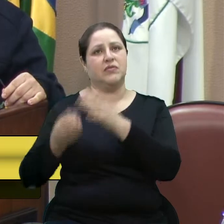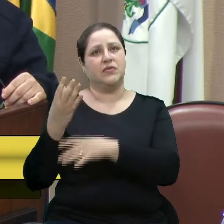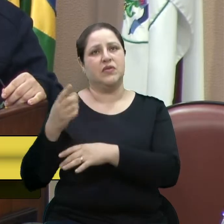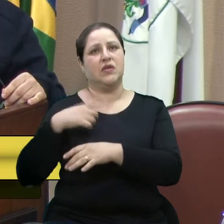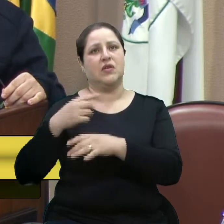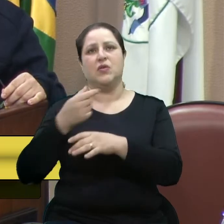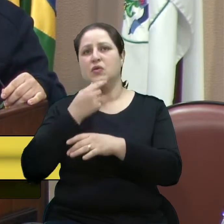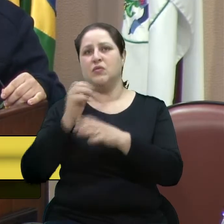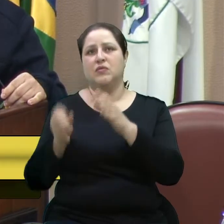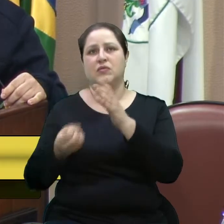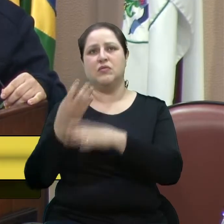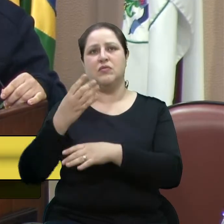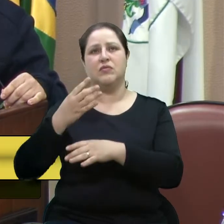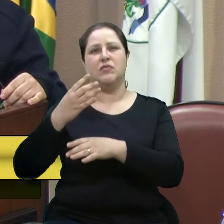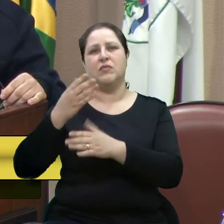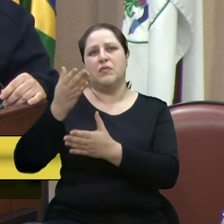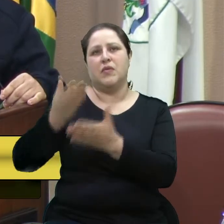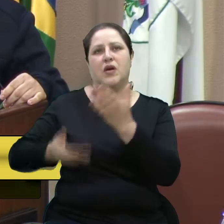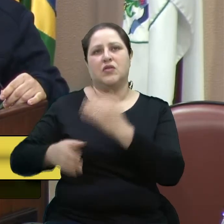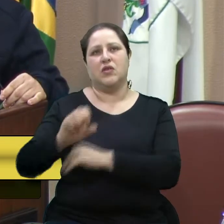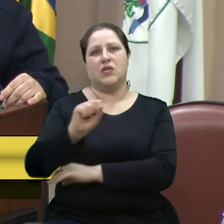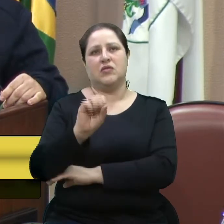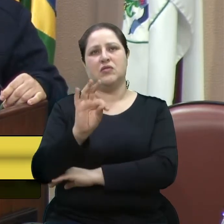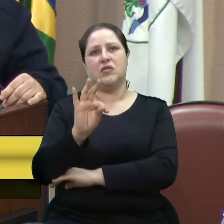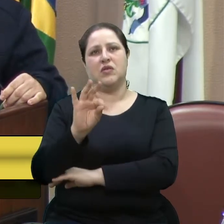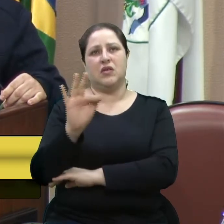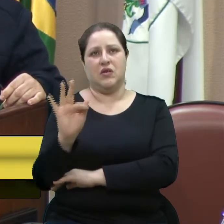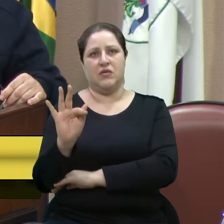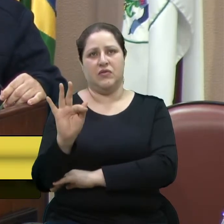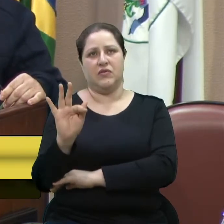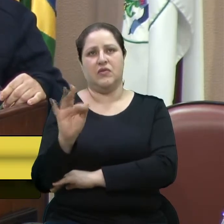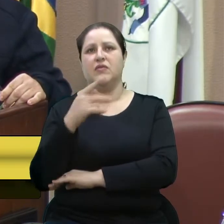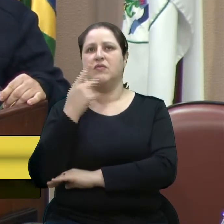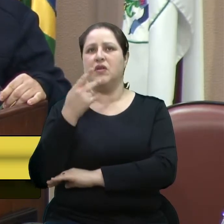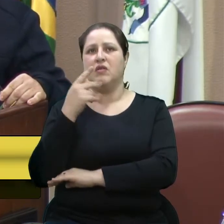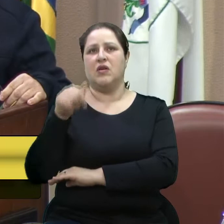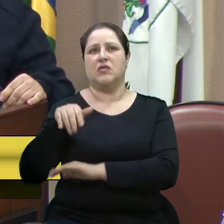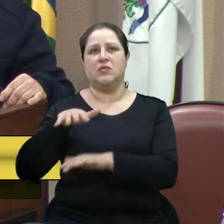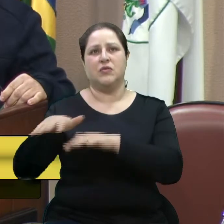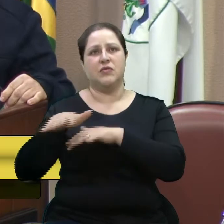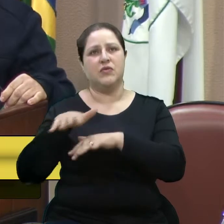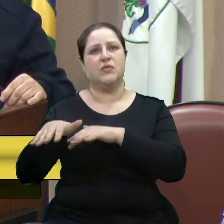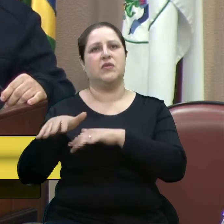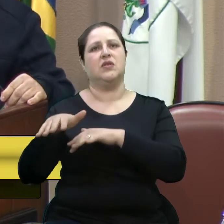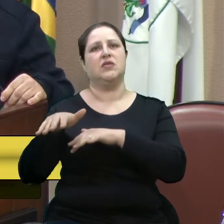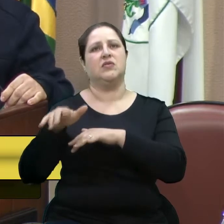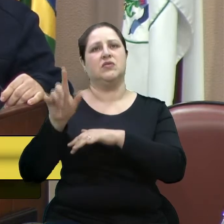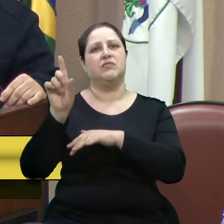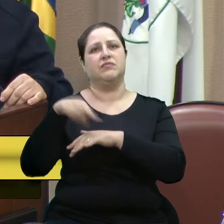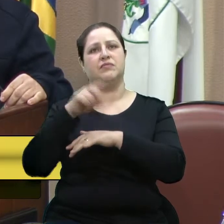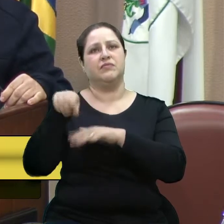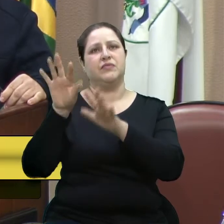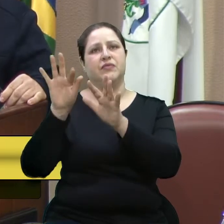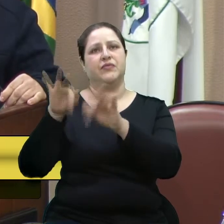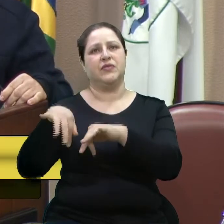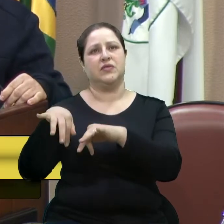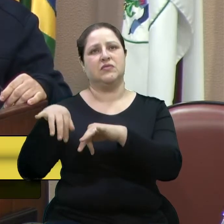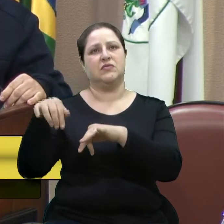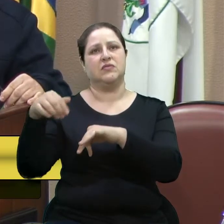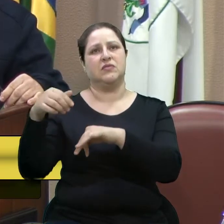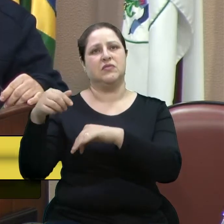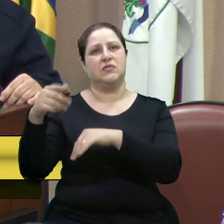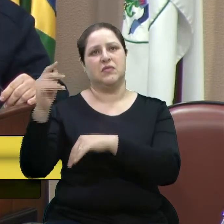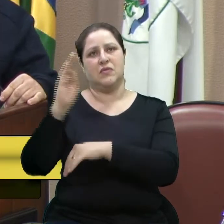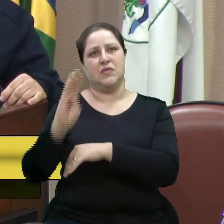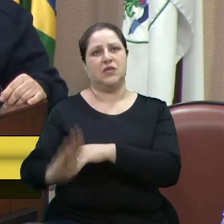STF no ano de 2019, ele disse, esse movimento está extinto no nosso país, em 2020. Foi tão